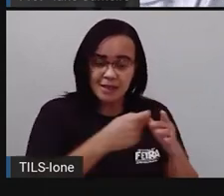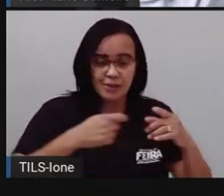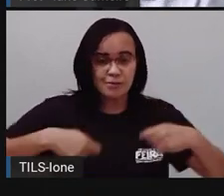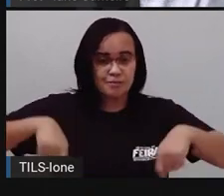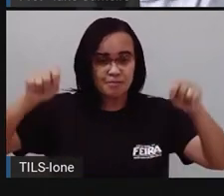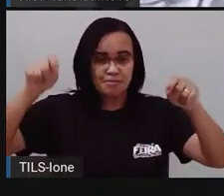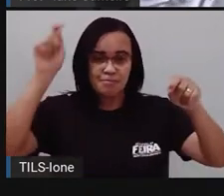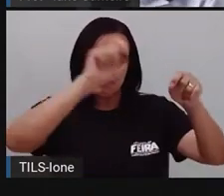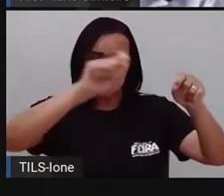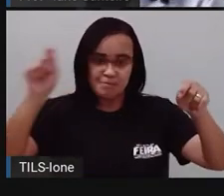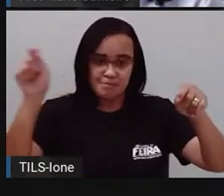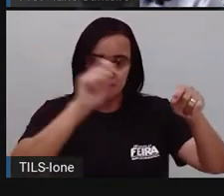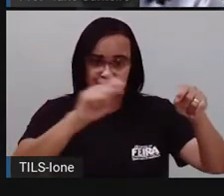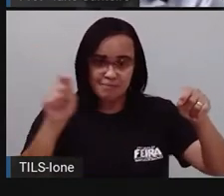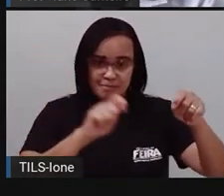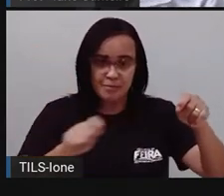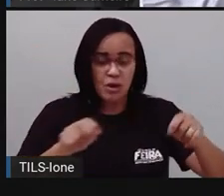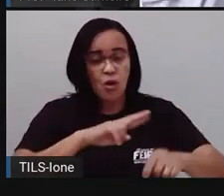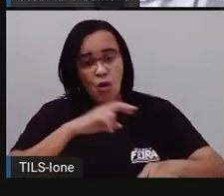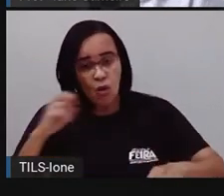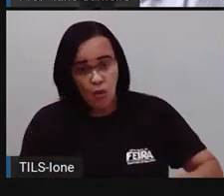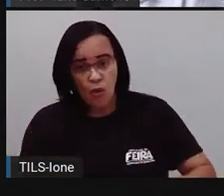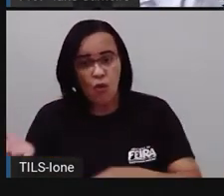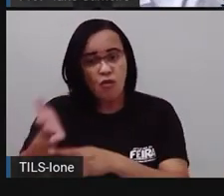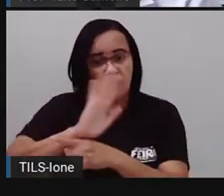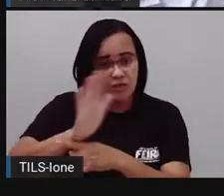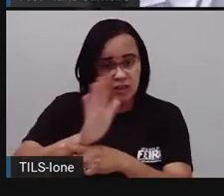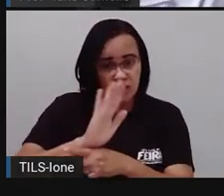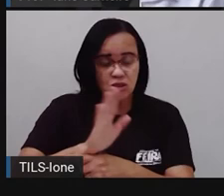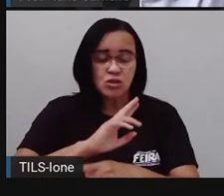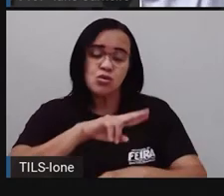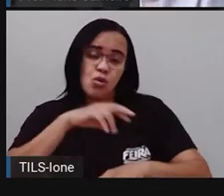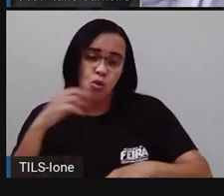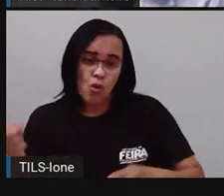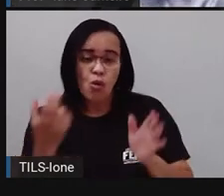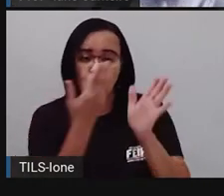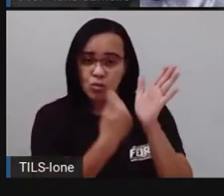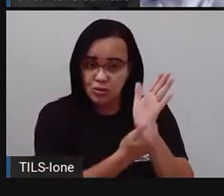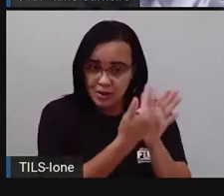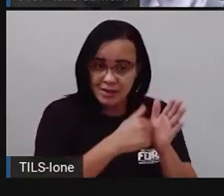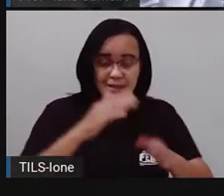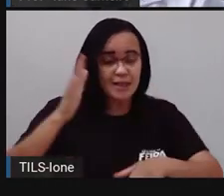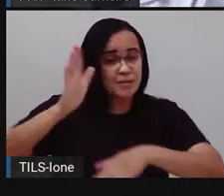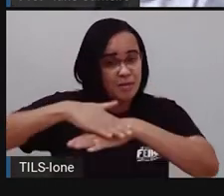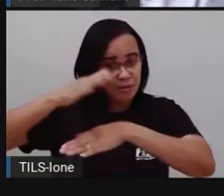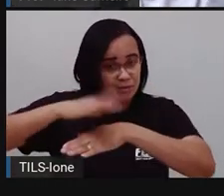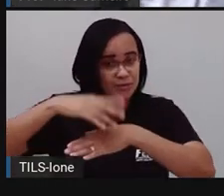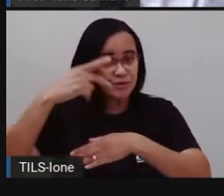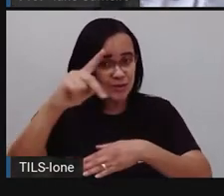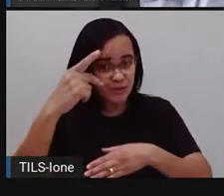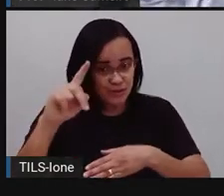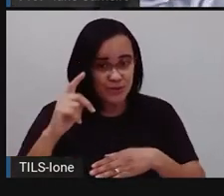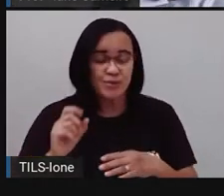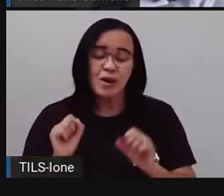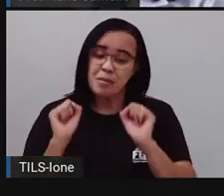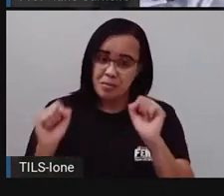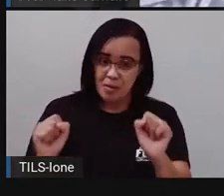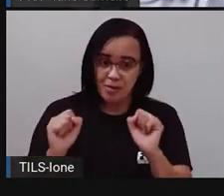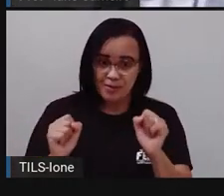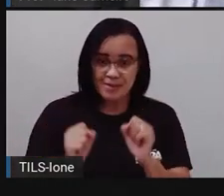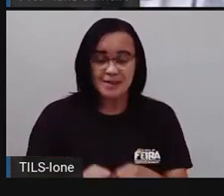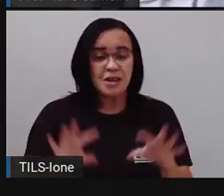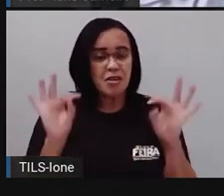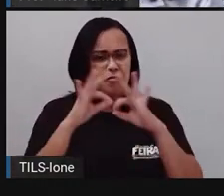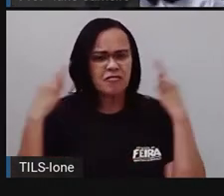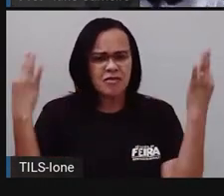para os seus familiares e amigos. Você pode fazer desenhos e aí usem a criatividade de vocês, né? Pra contar pra eles